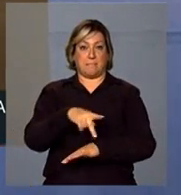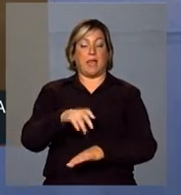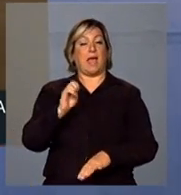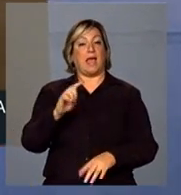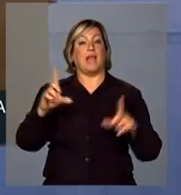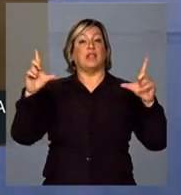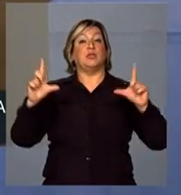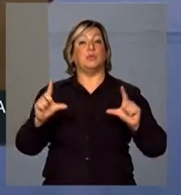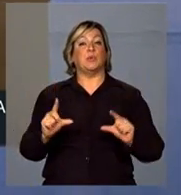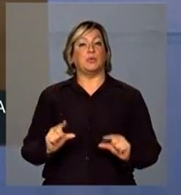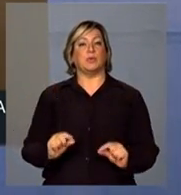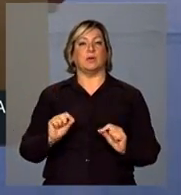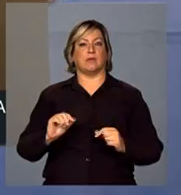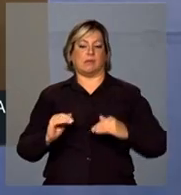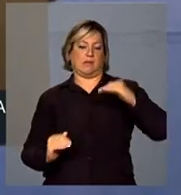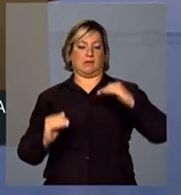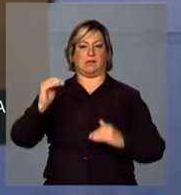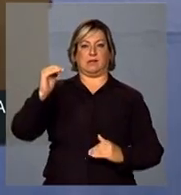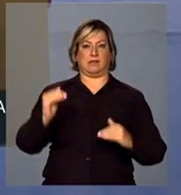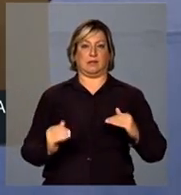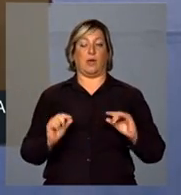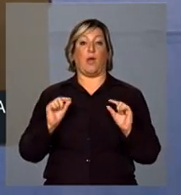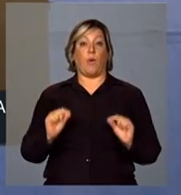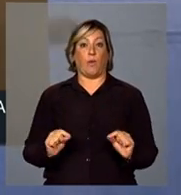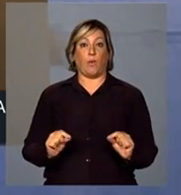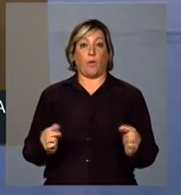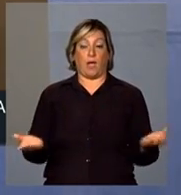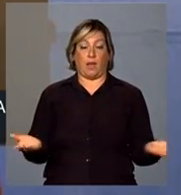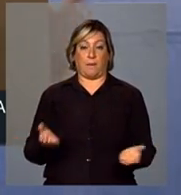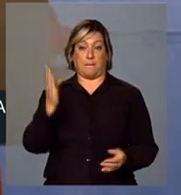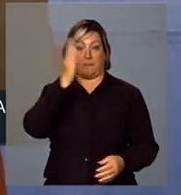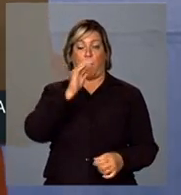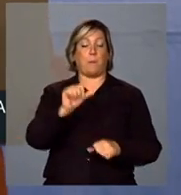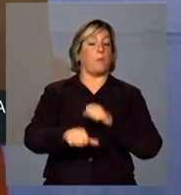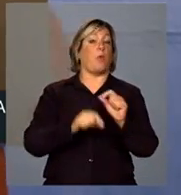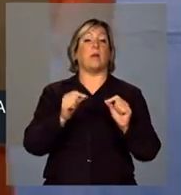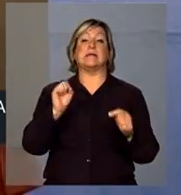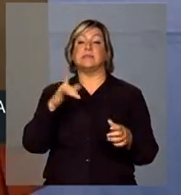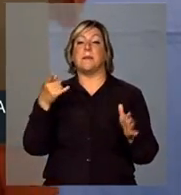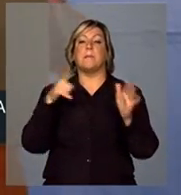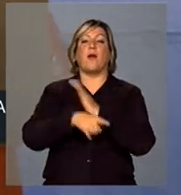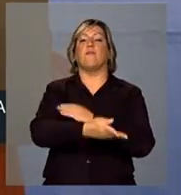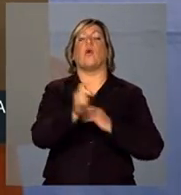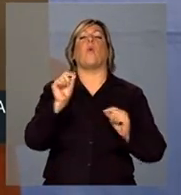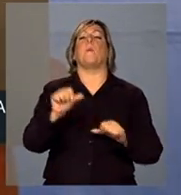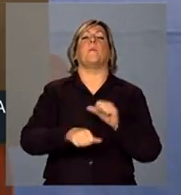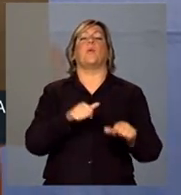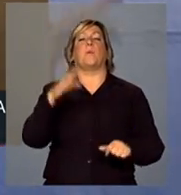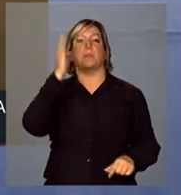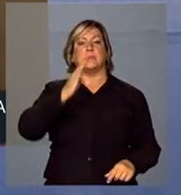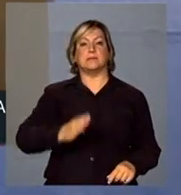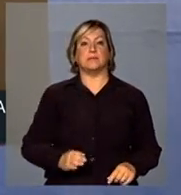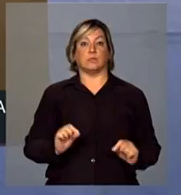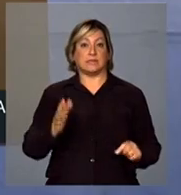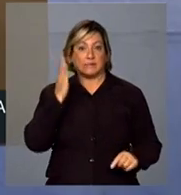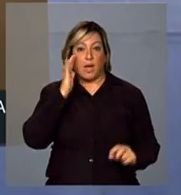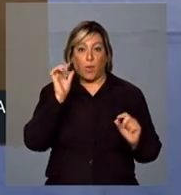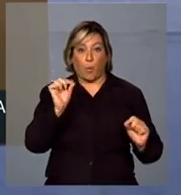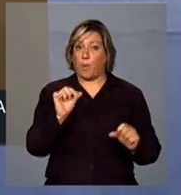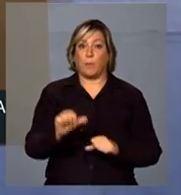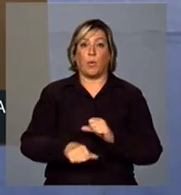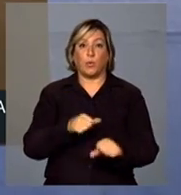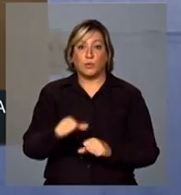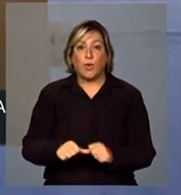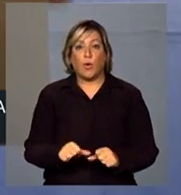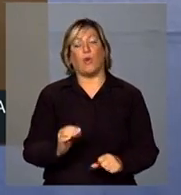diminuiu a distância. O que mudou no Brasil? Se perguntarem para vocês o que mudou no Brasil, sabe o que mudou no